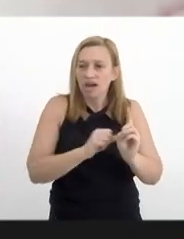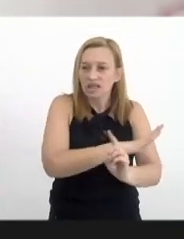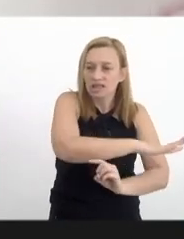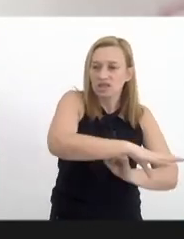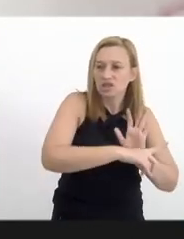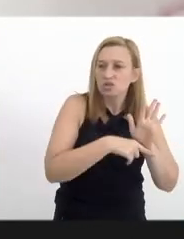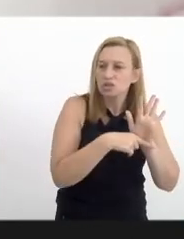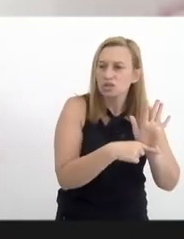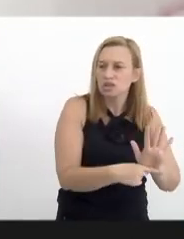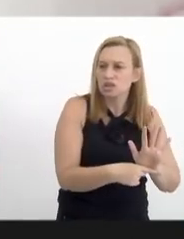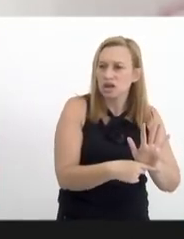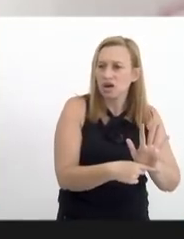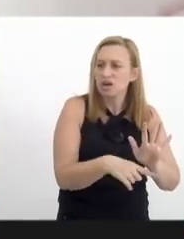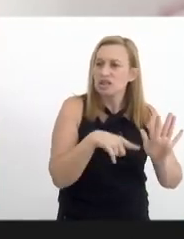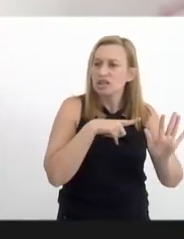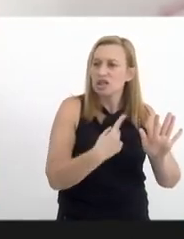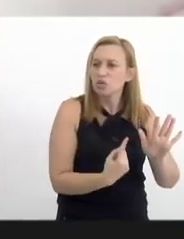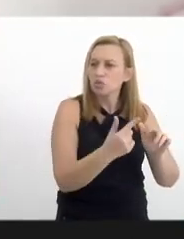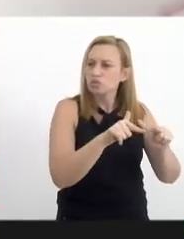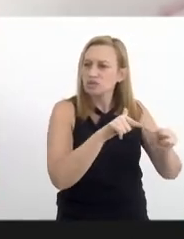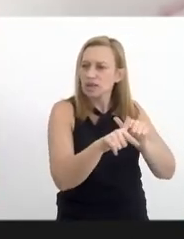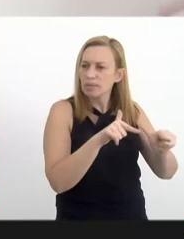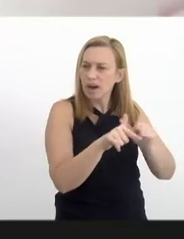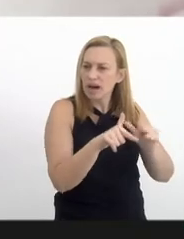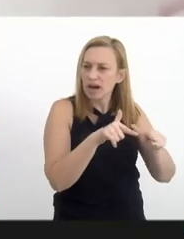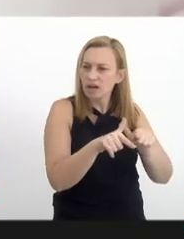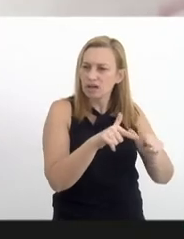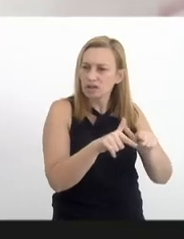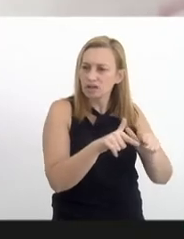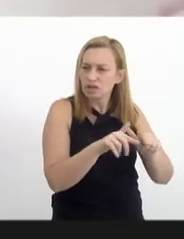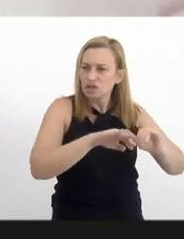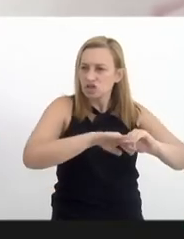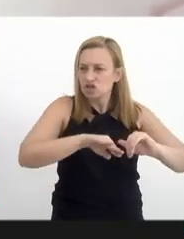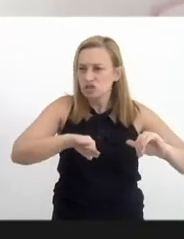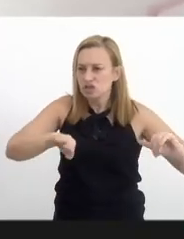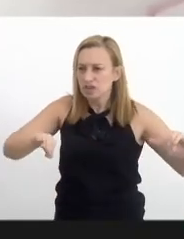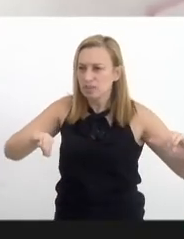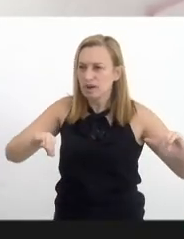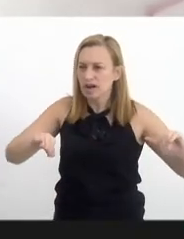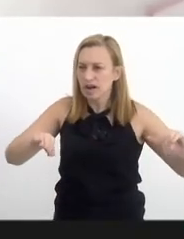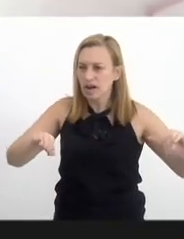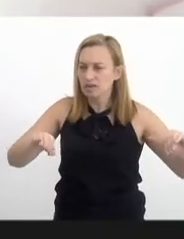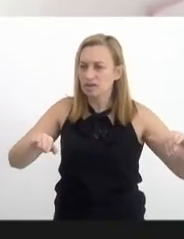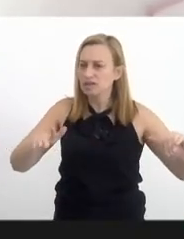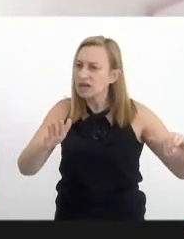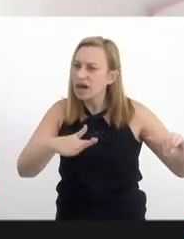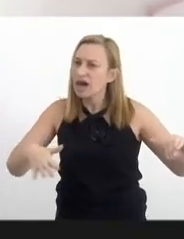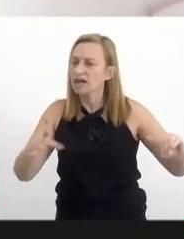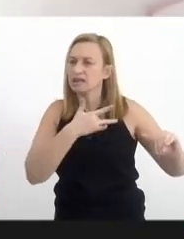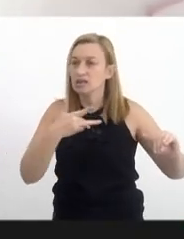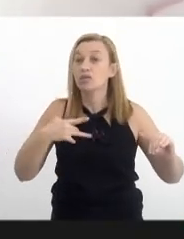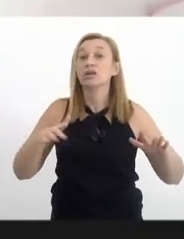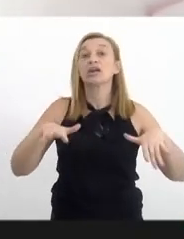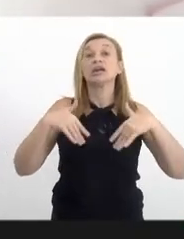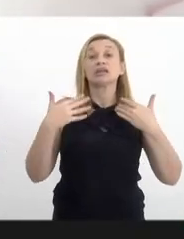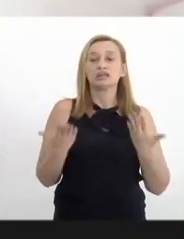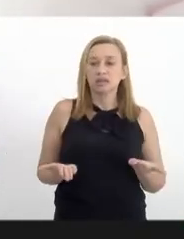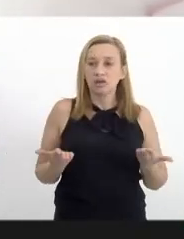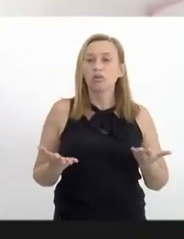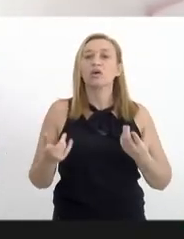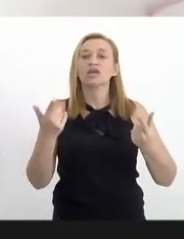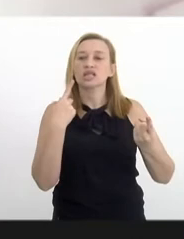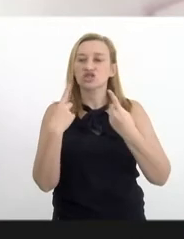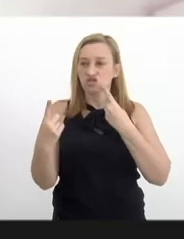ter um trabalho descolado do atendimento da pasta da saúde, então esse